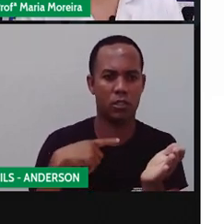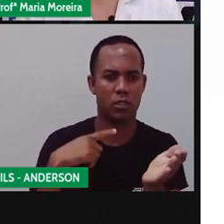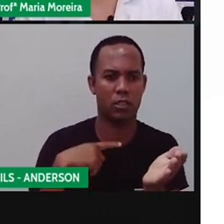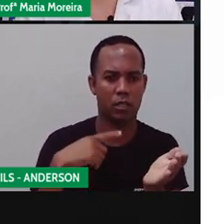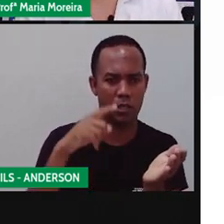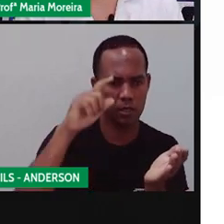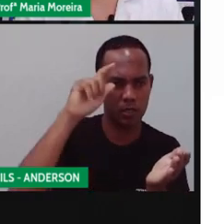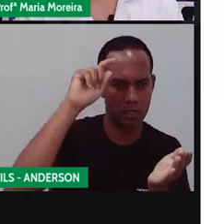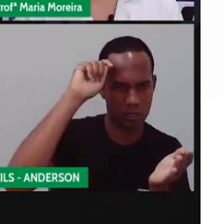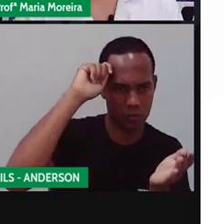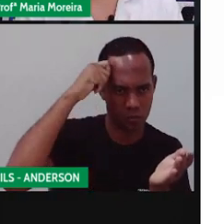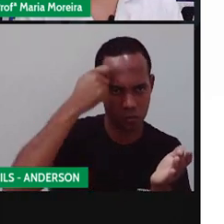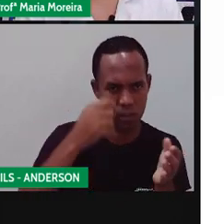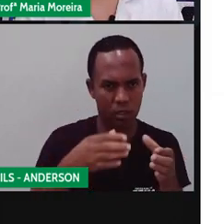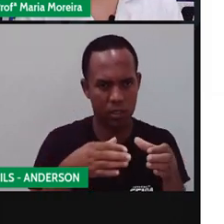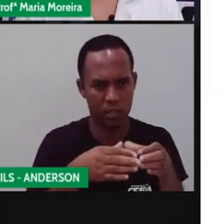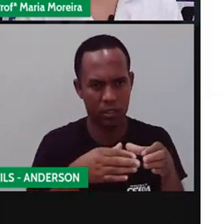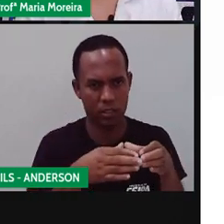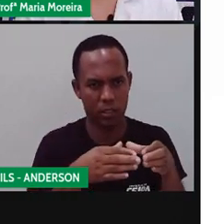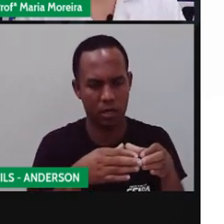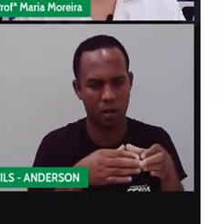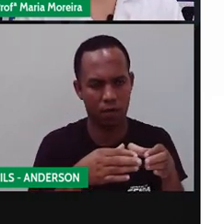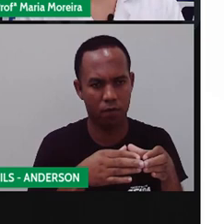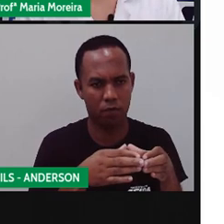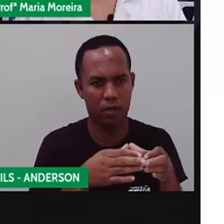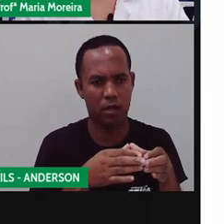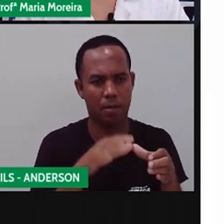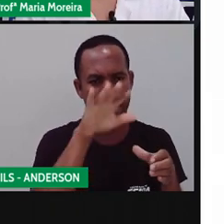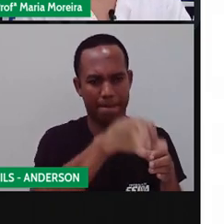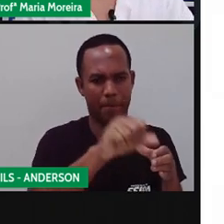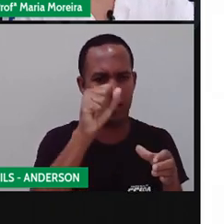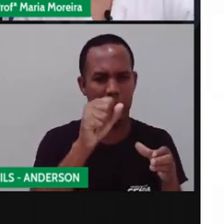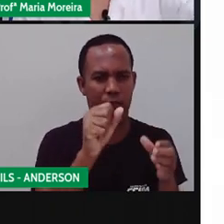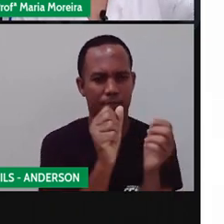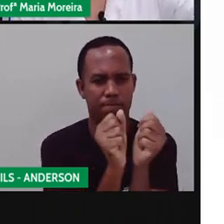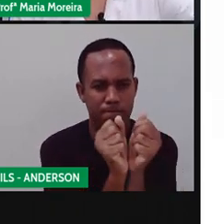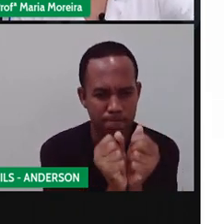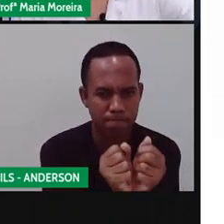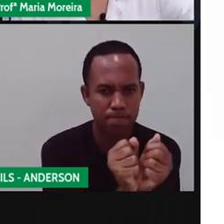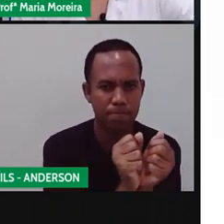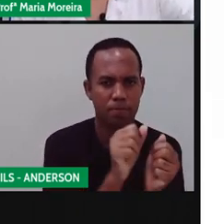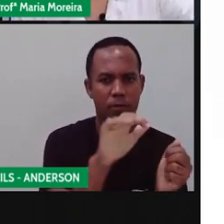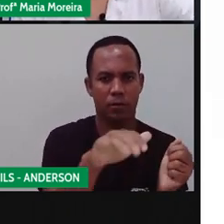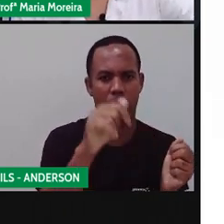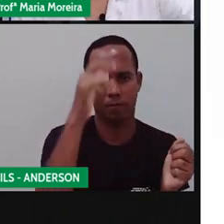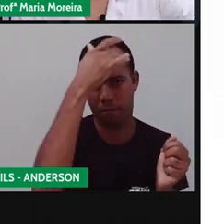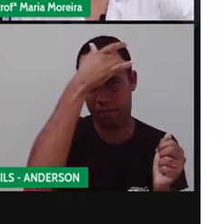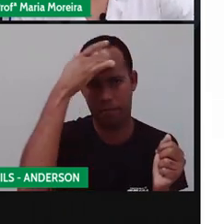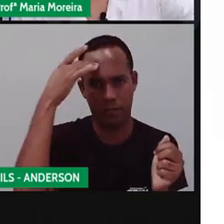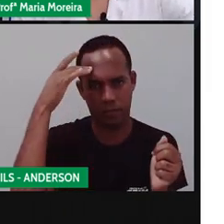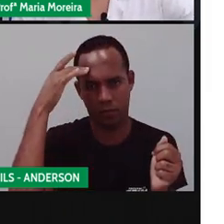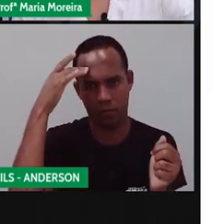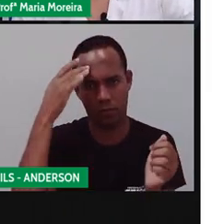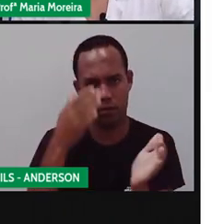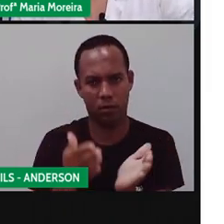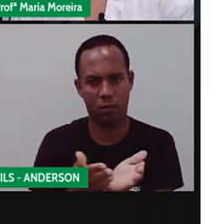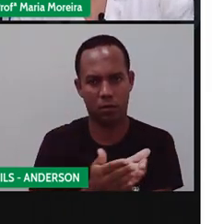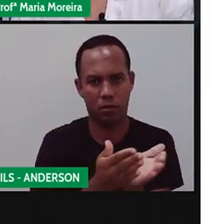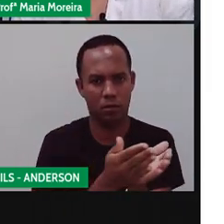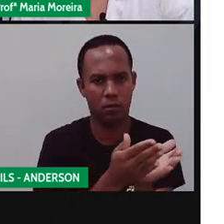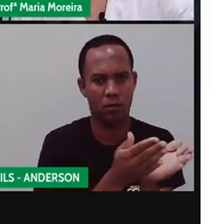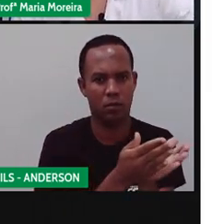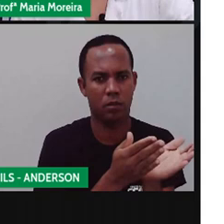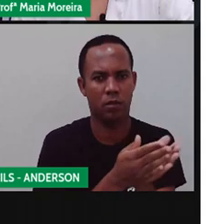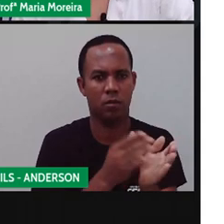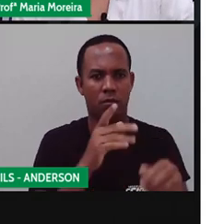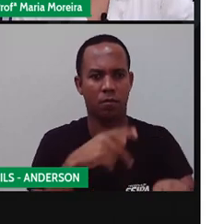escravos, né? Traziam não, né? Meio que era um sequestro isso aí. Pegavam esses, essas pessoas nos seus